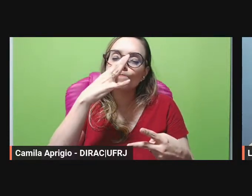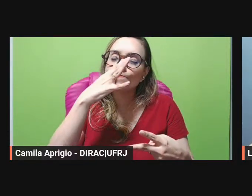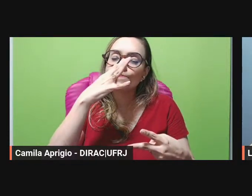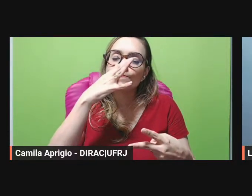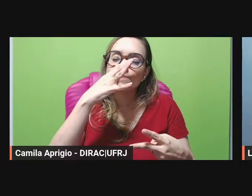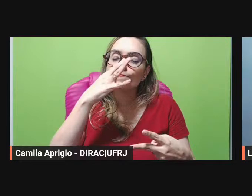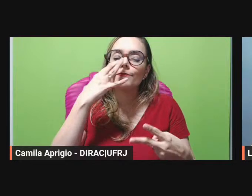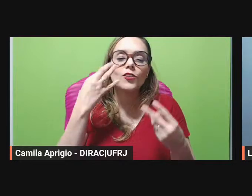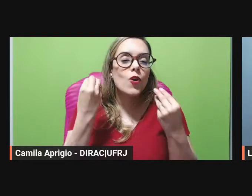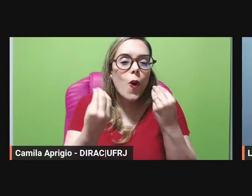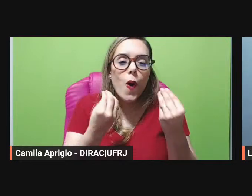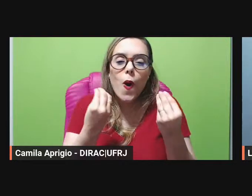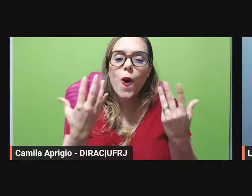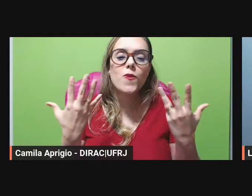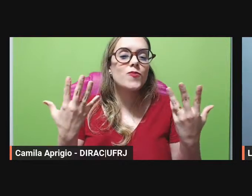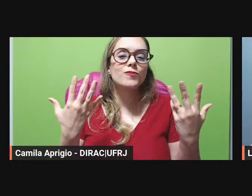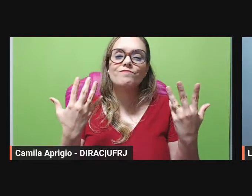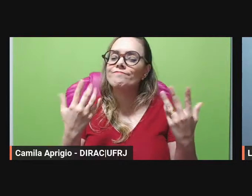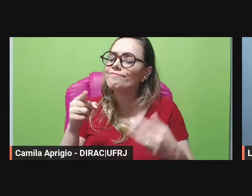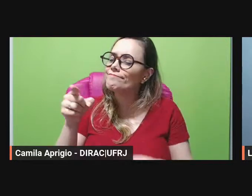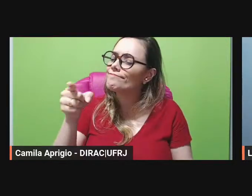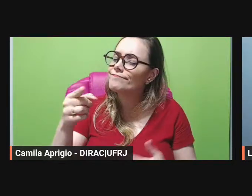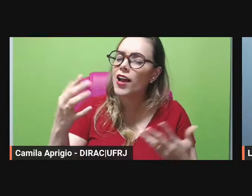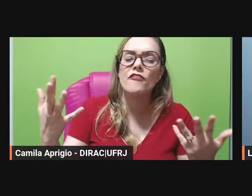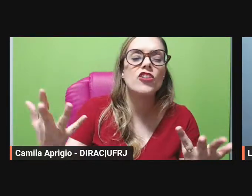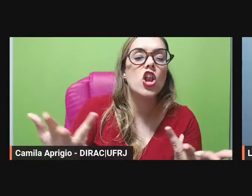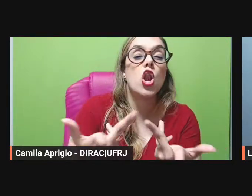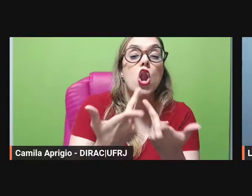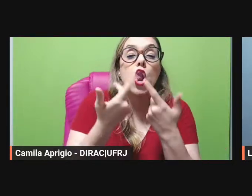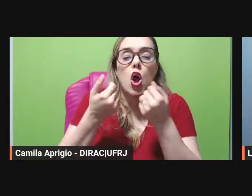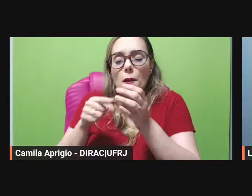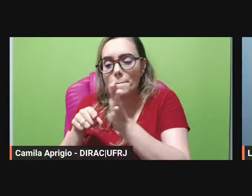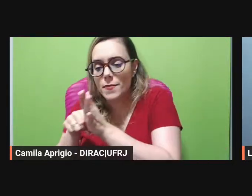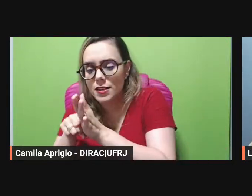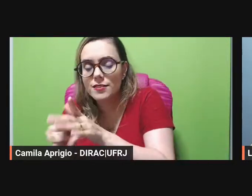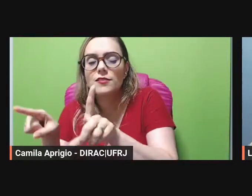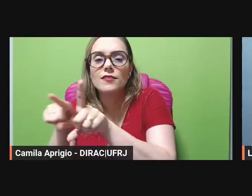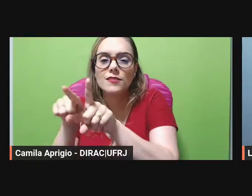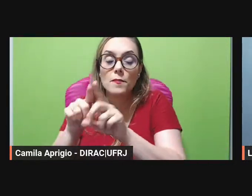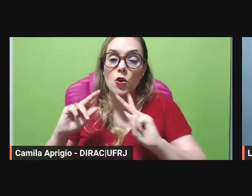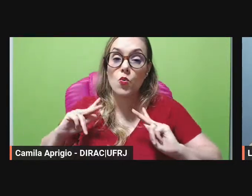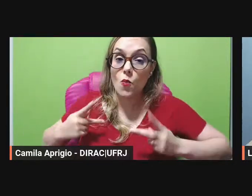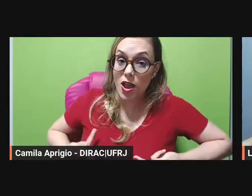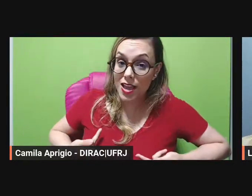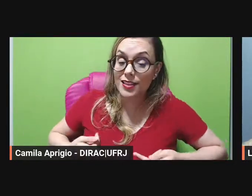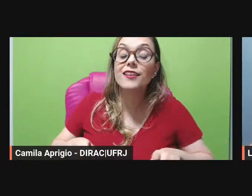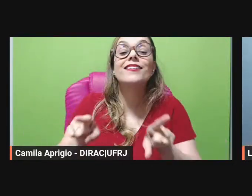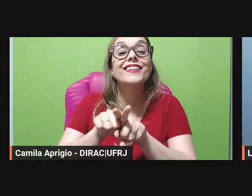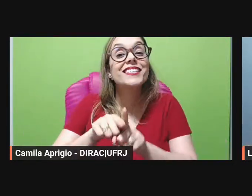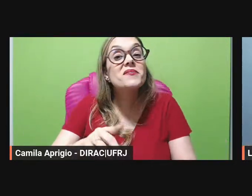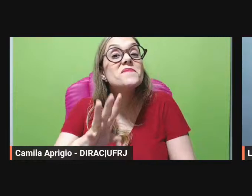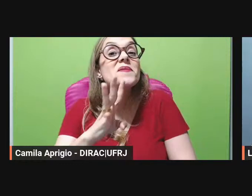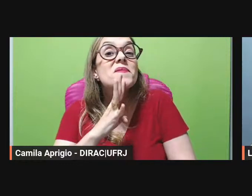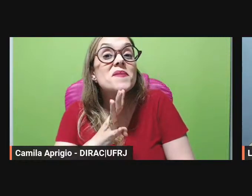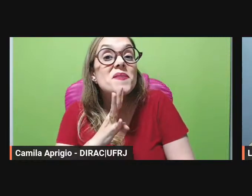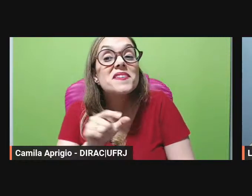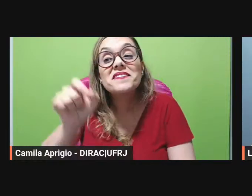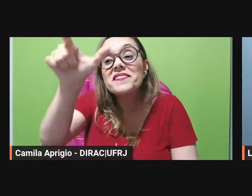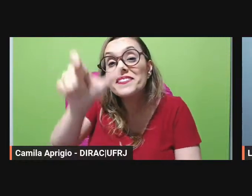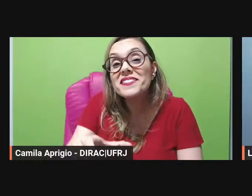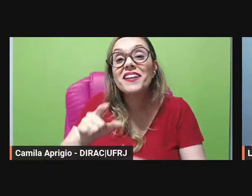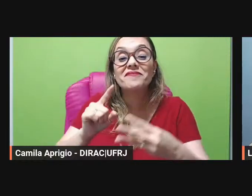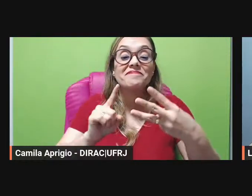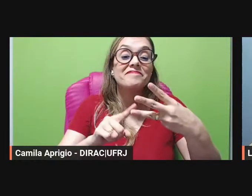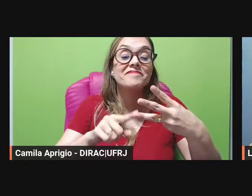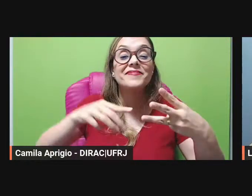ser humano e também conhecer a Mônica Faleiros que também é uma pesquisadora de fábula que me inspira